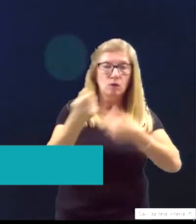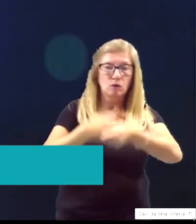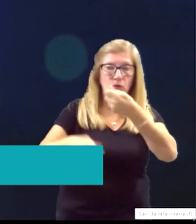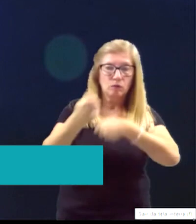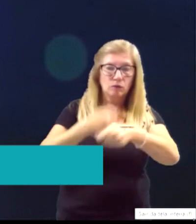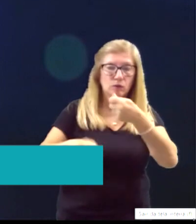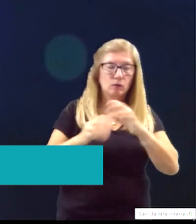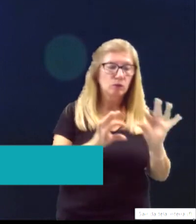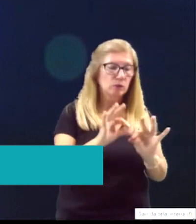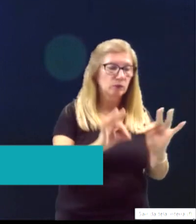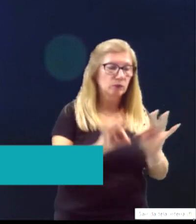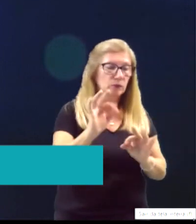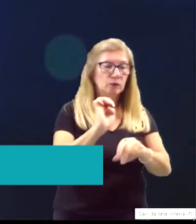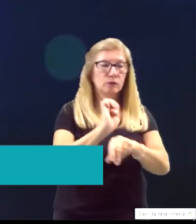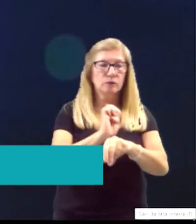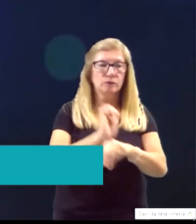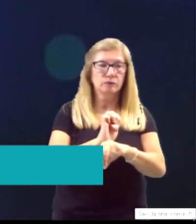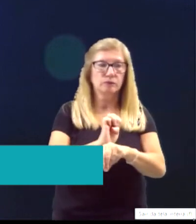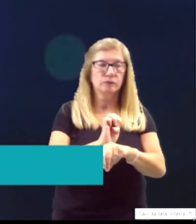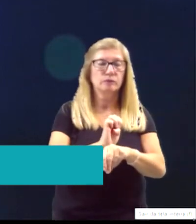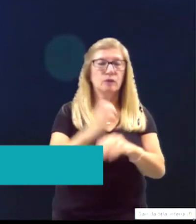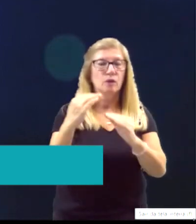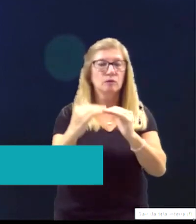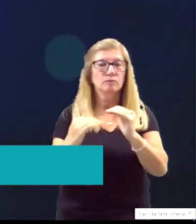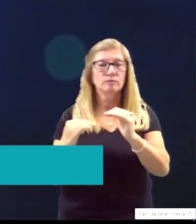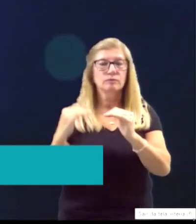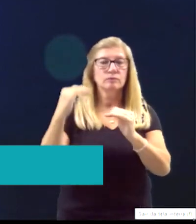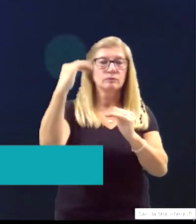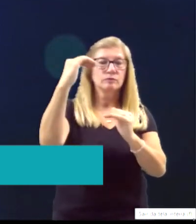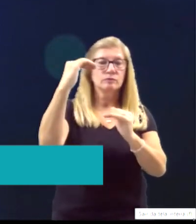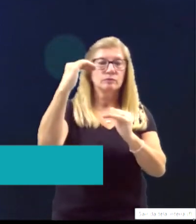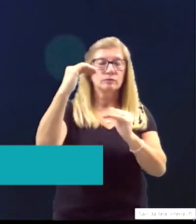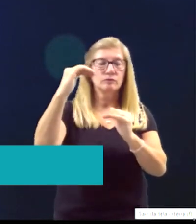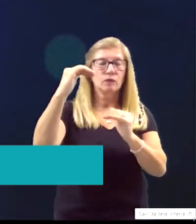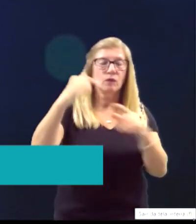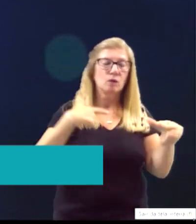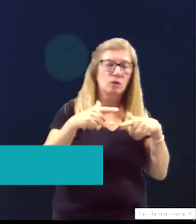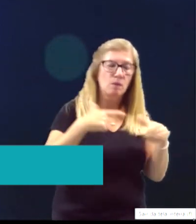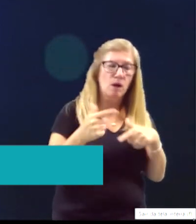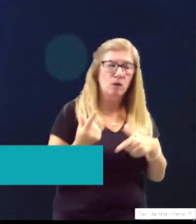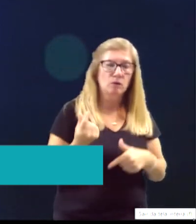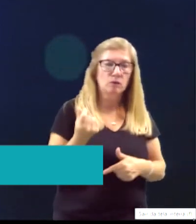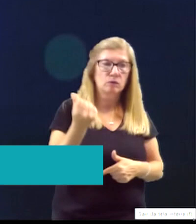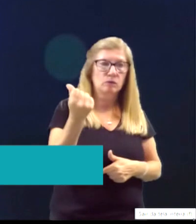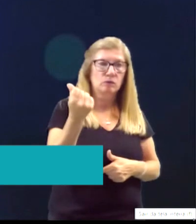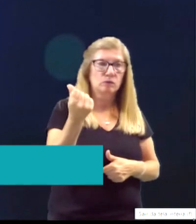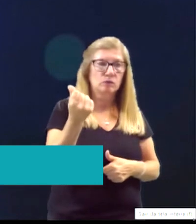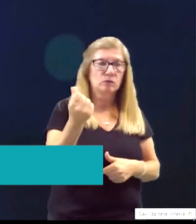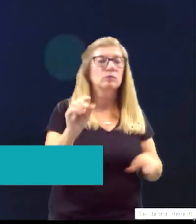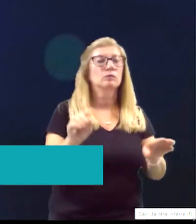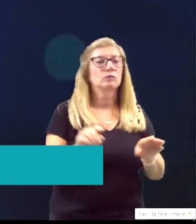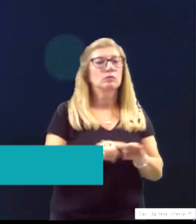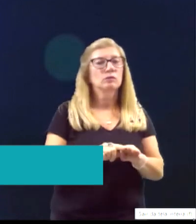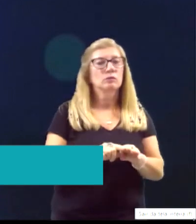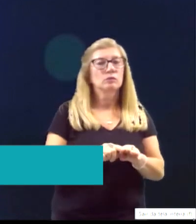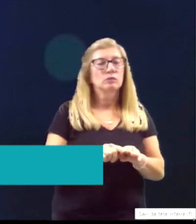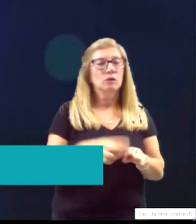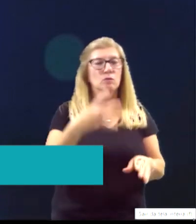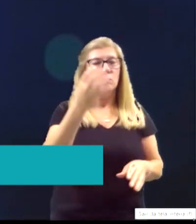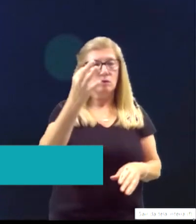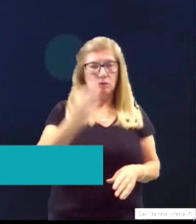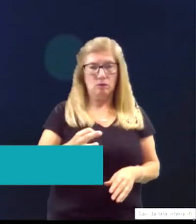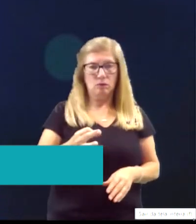organização do Estado, de modo a promover a geração de emprego e renda. Estamos convencidos de que a